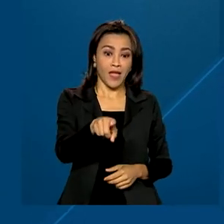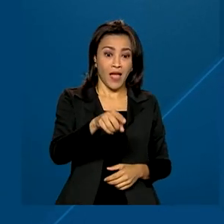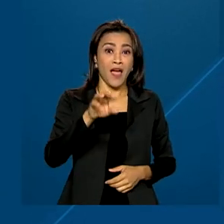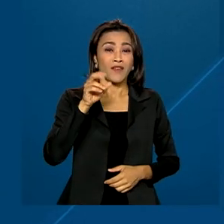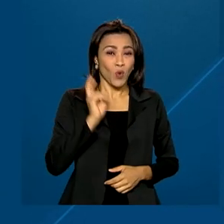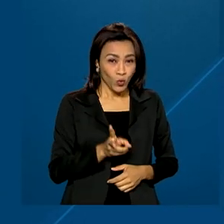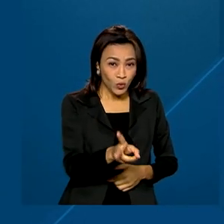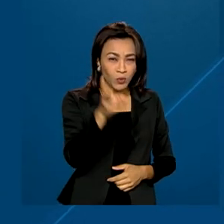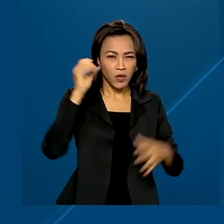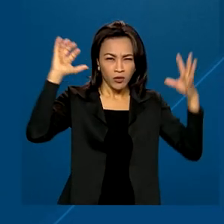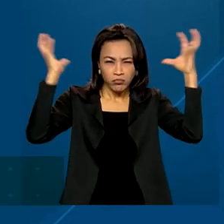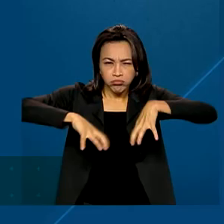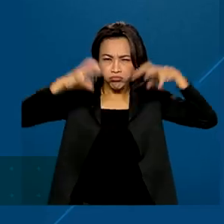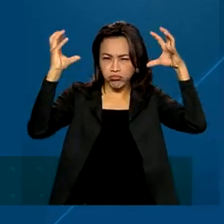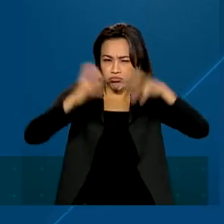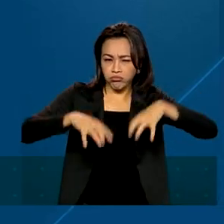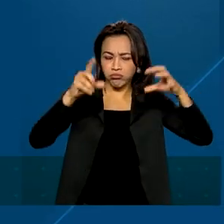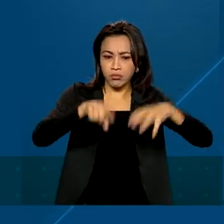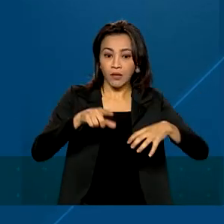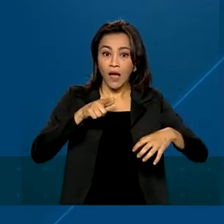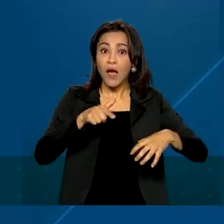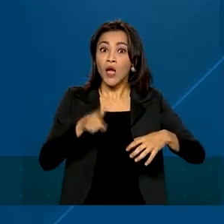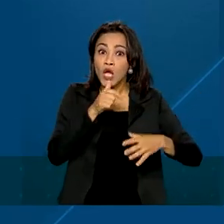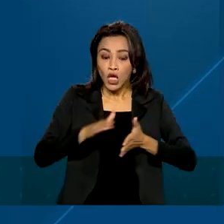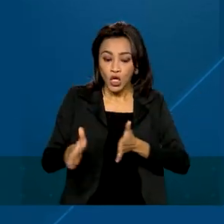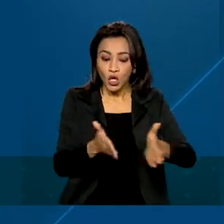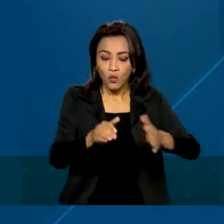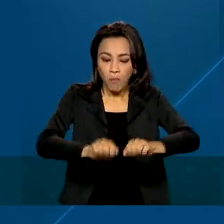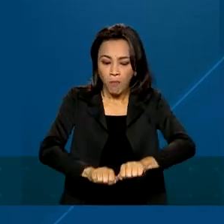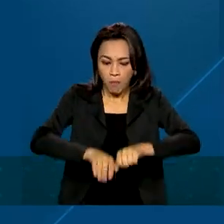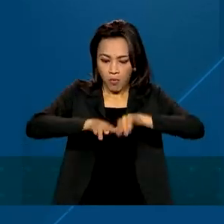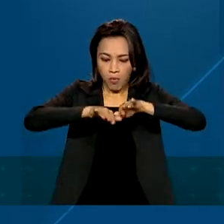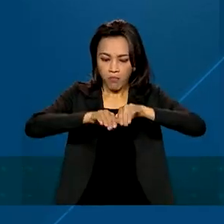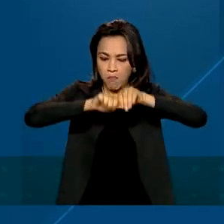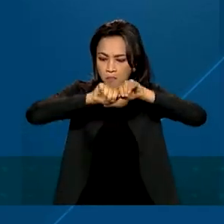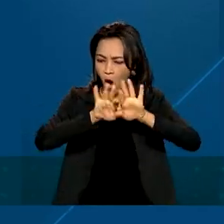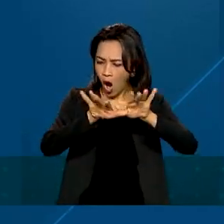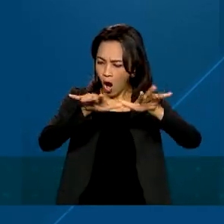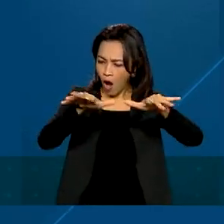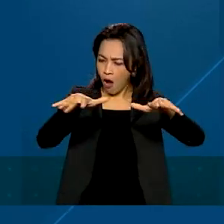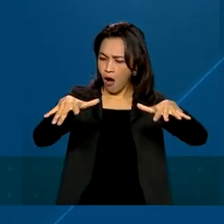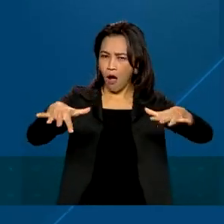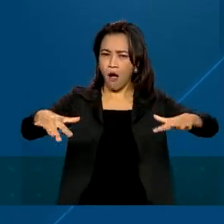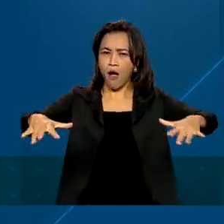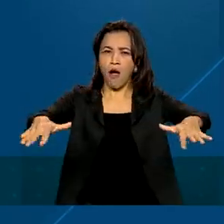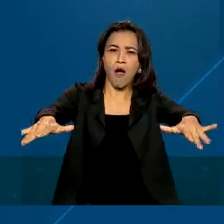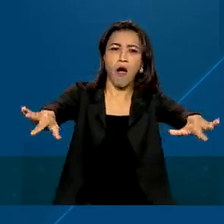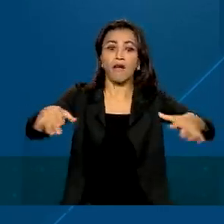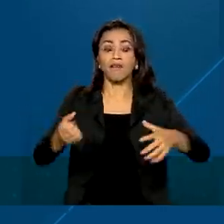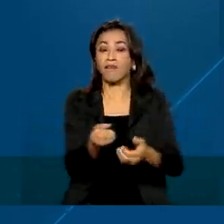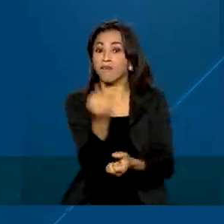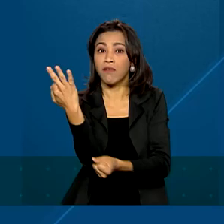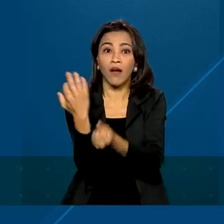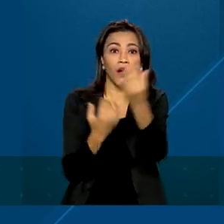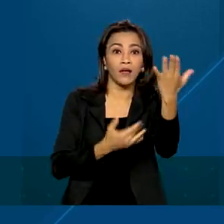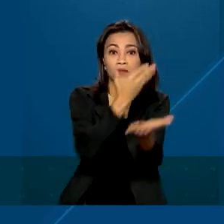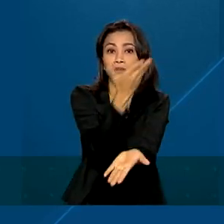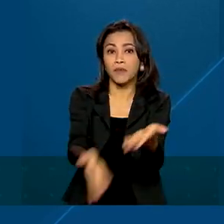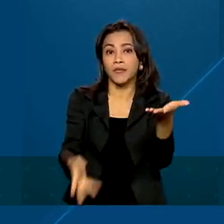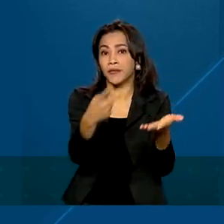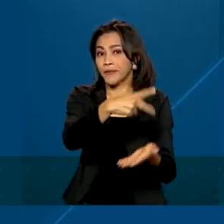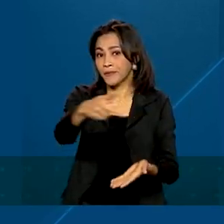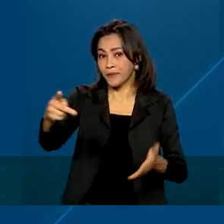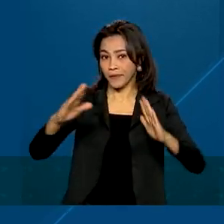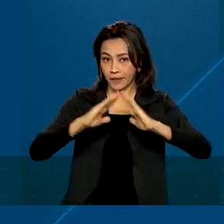que persistem no estado causaram transbordamento de rios e lagoas e deixaram milhares de desabrigados. Desde a última